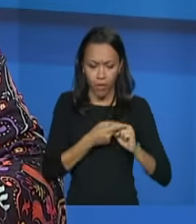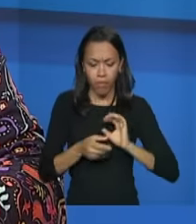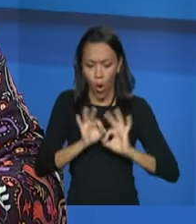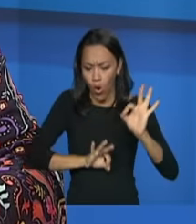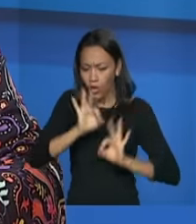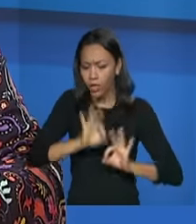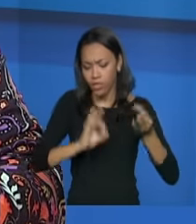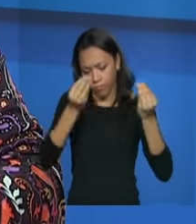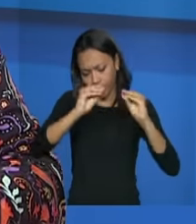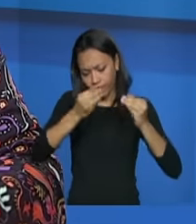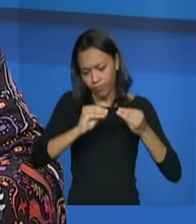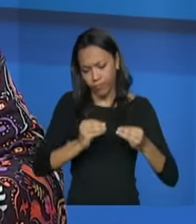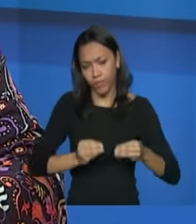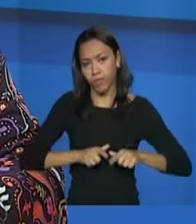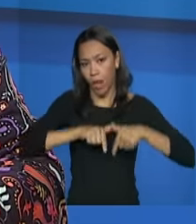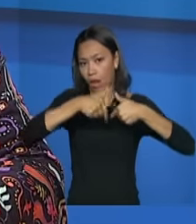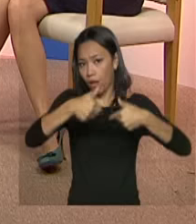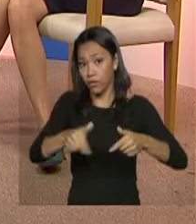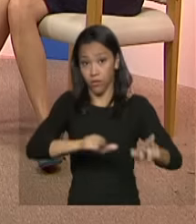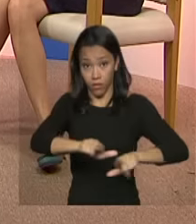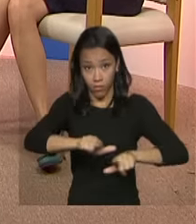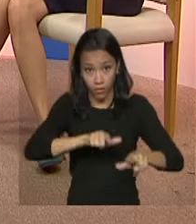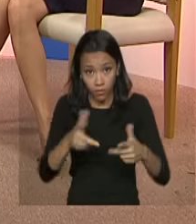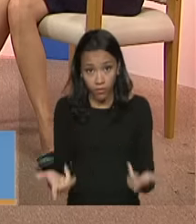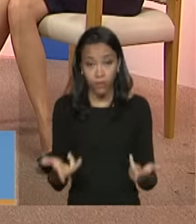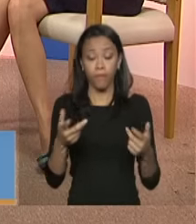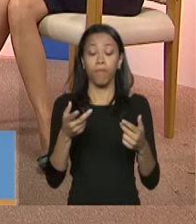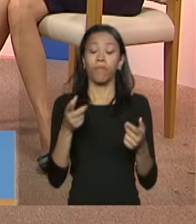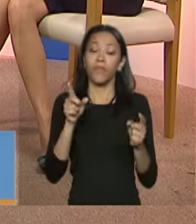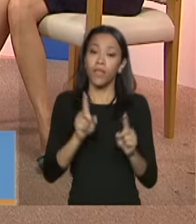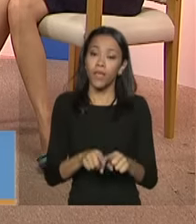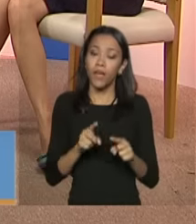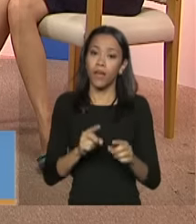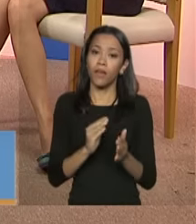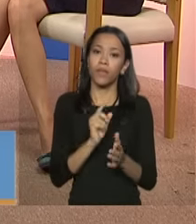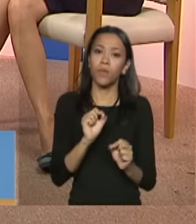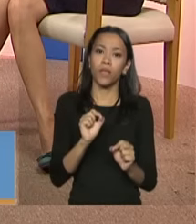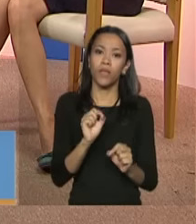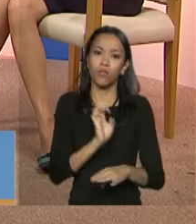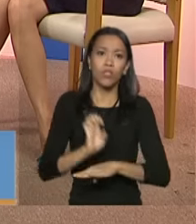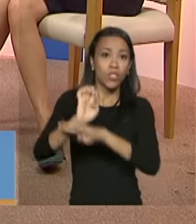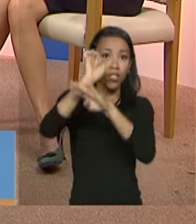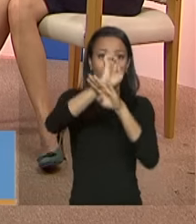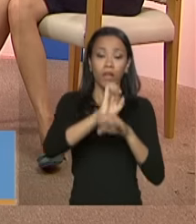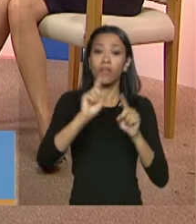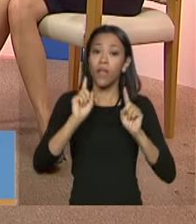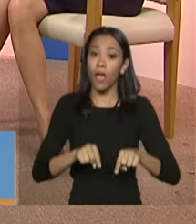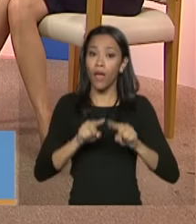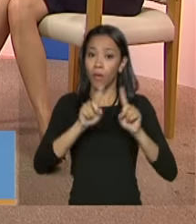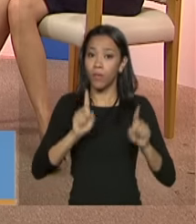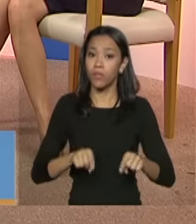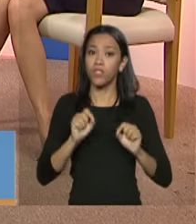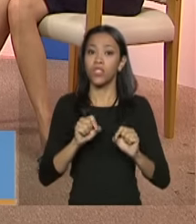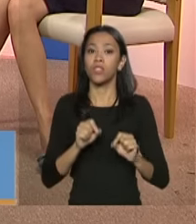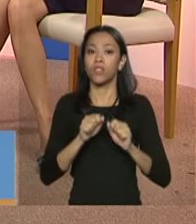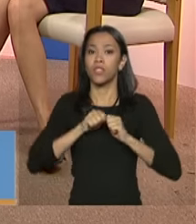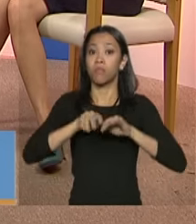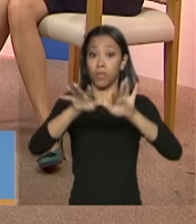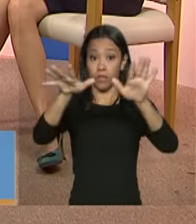de ação que a gente chama de plano de acolhimento nesse processo pelos estados é o plano de regionalização